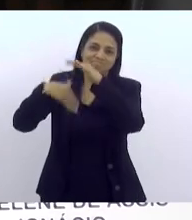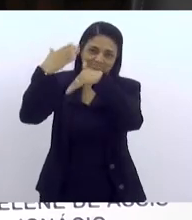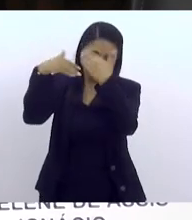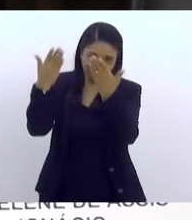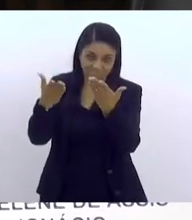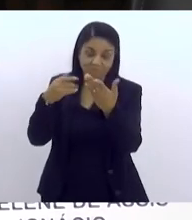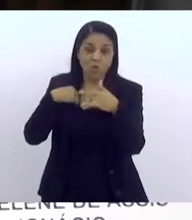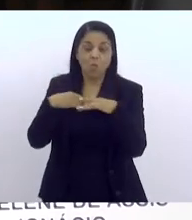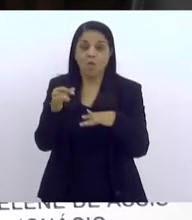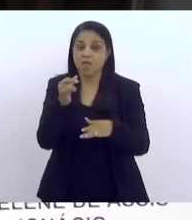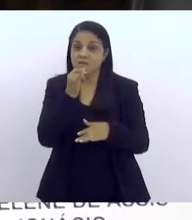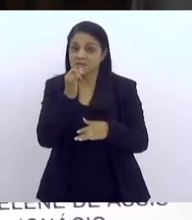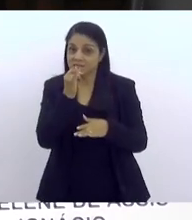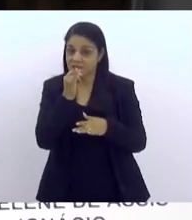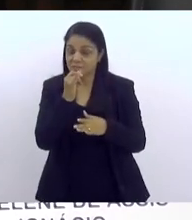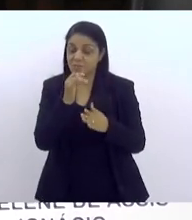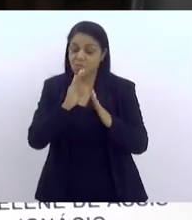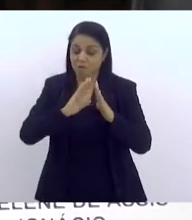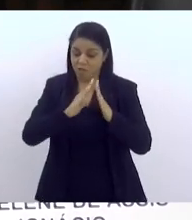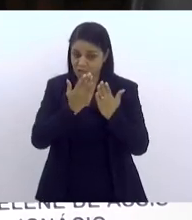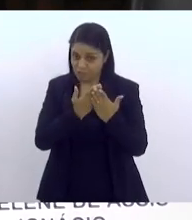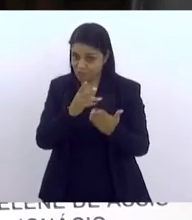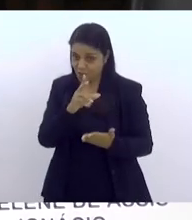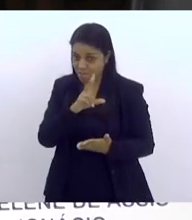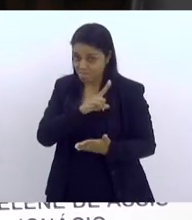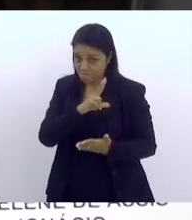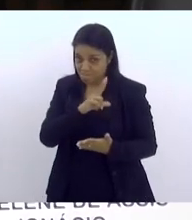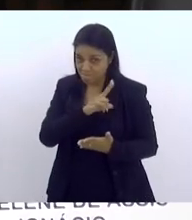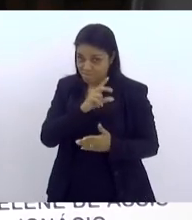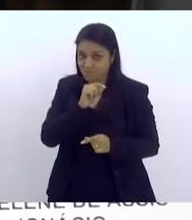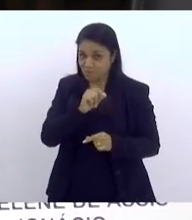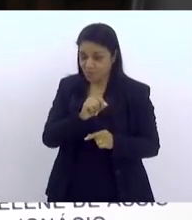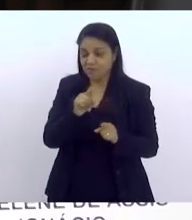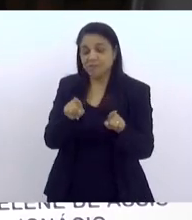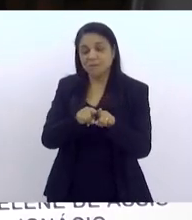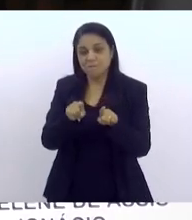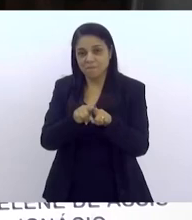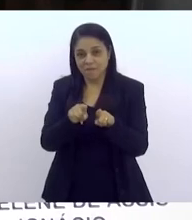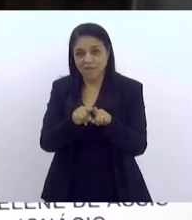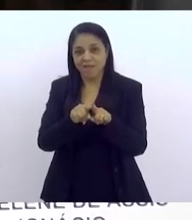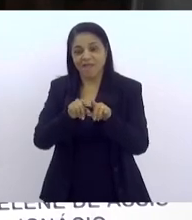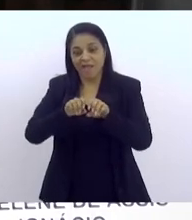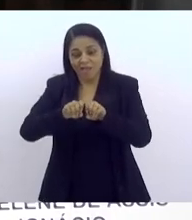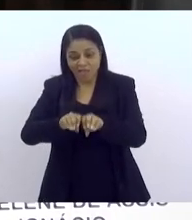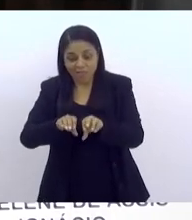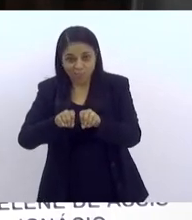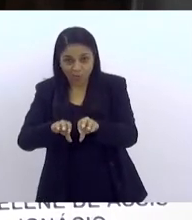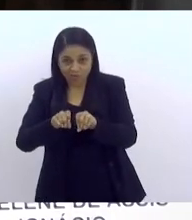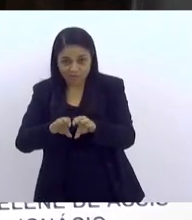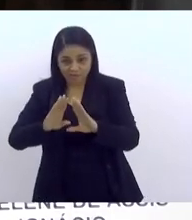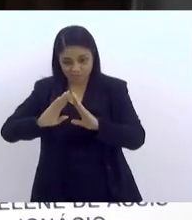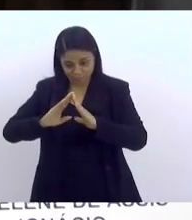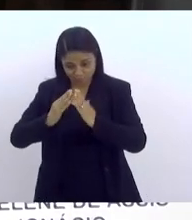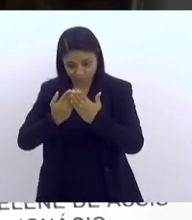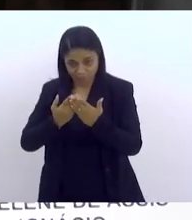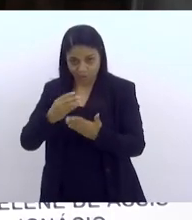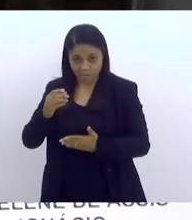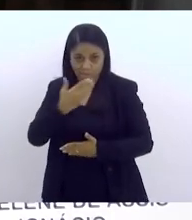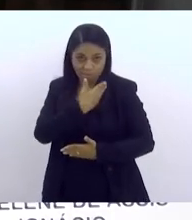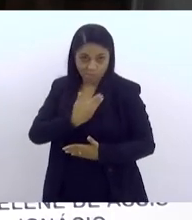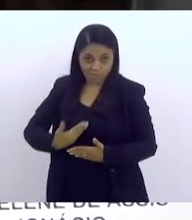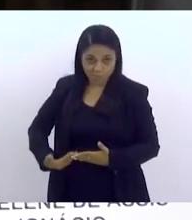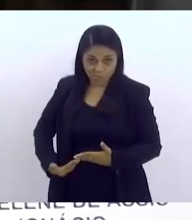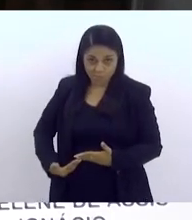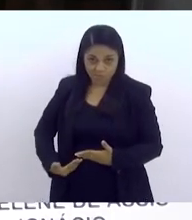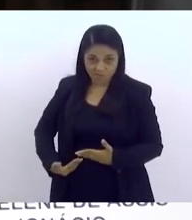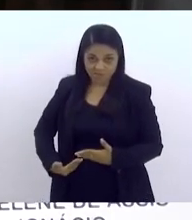escola privada, mas, se pegarmos também a educação pública, então, certamente,